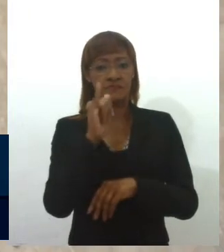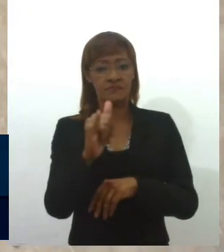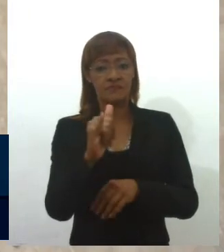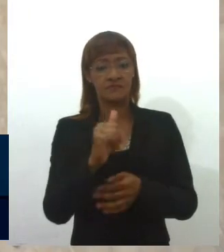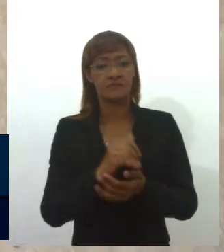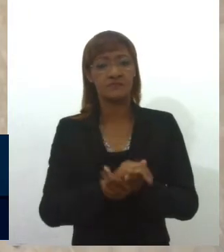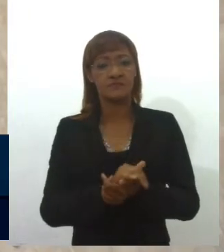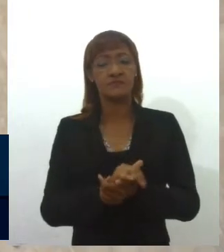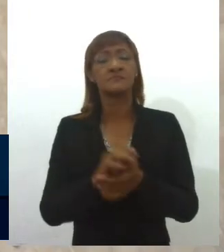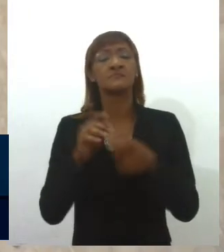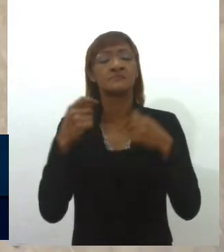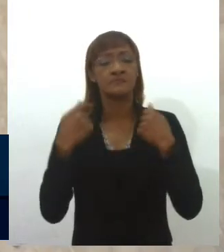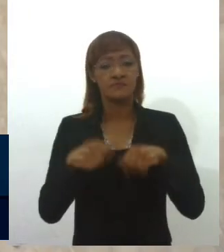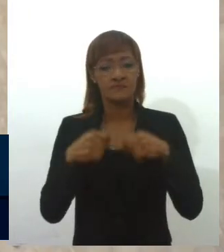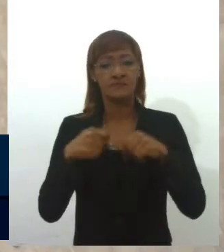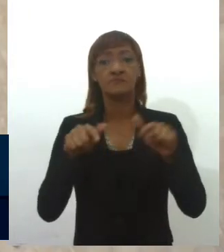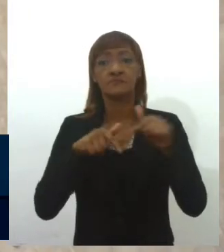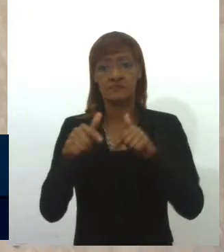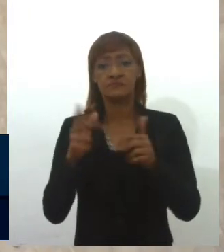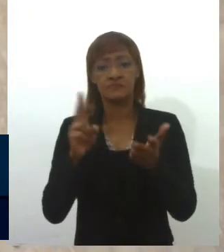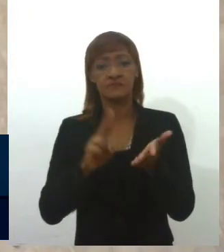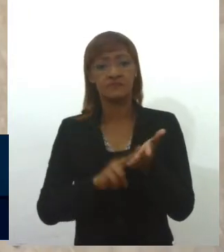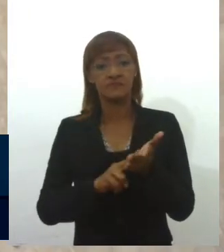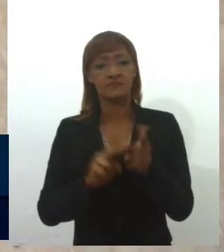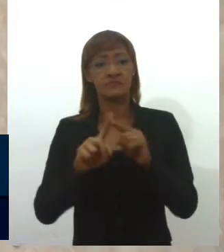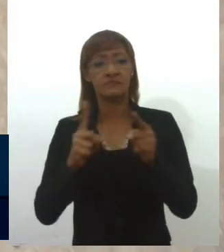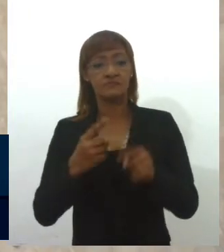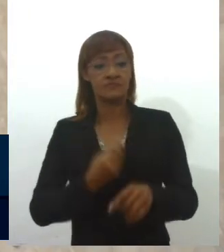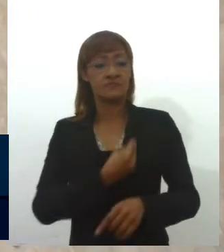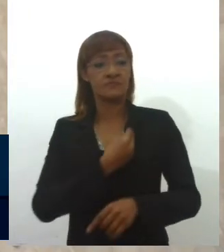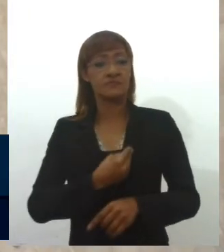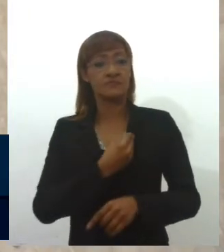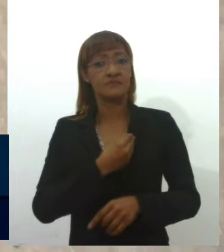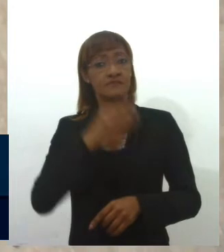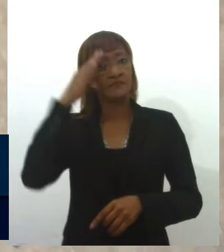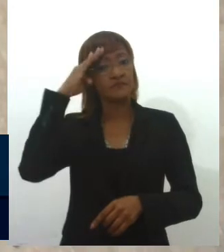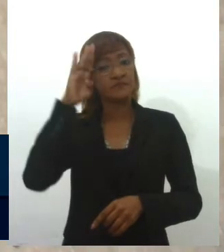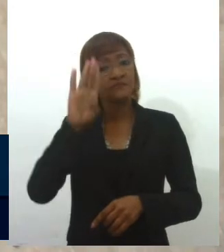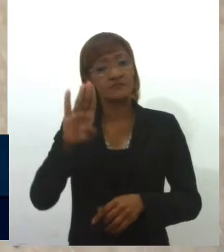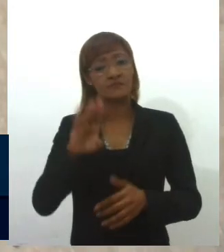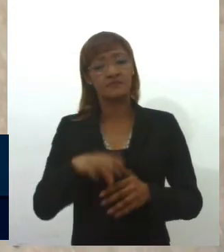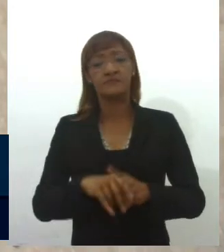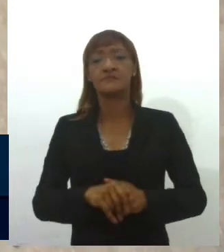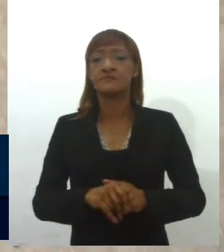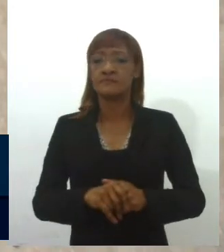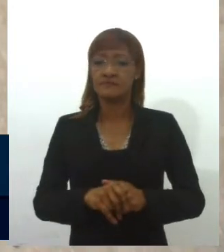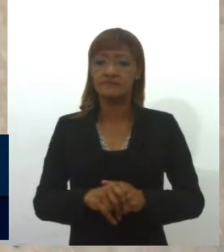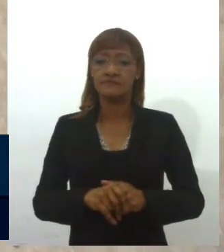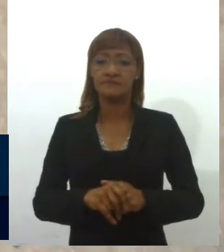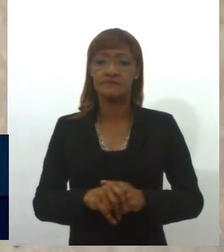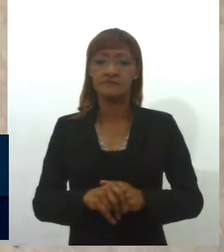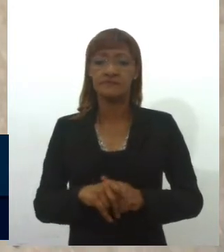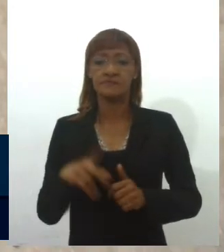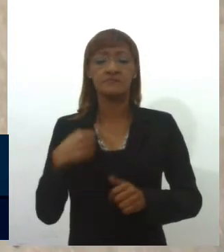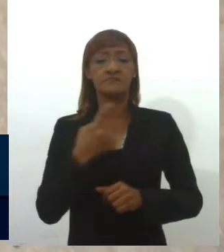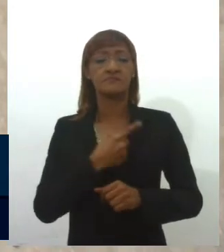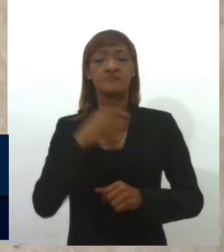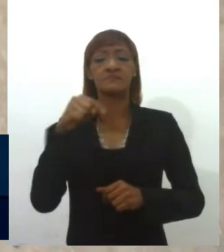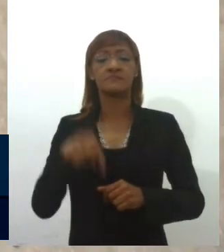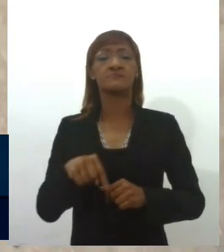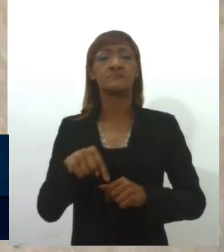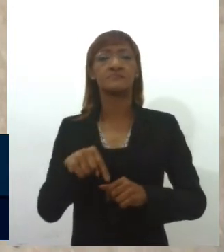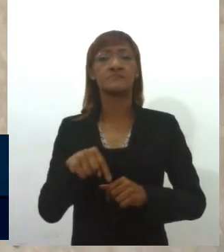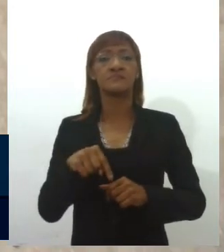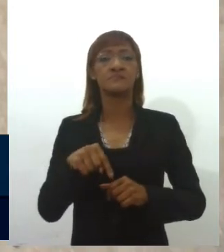precisamos trabalhar, precisamos, mas precisamos preservar a vida. E, acima de tudo, nós somos um poder que representa